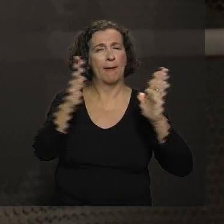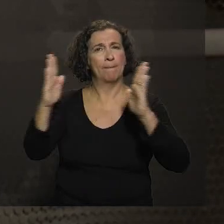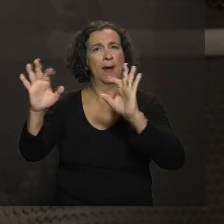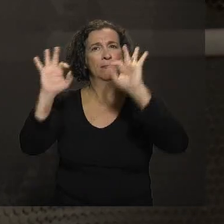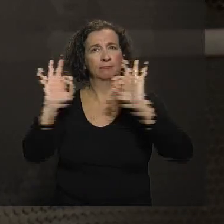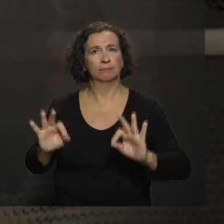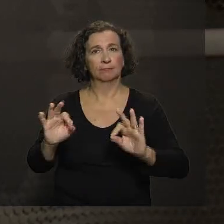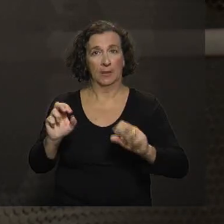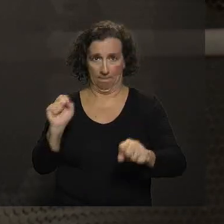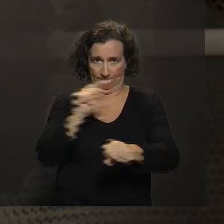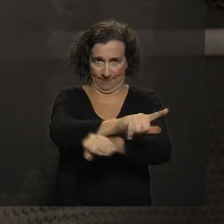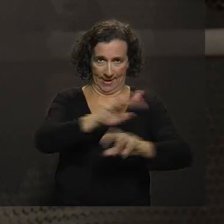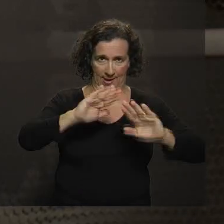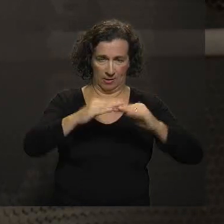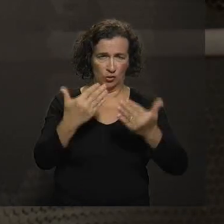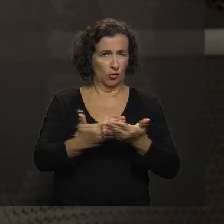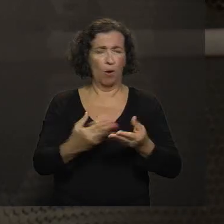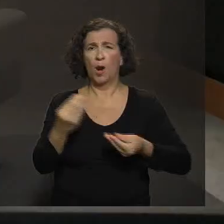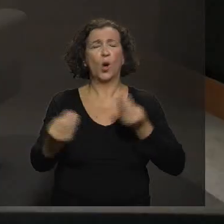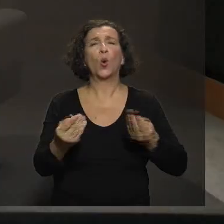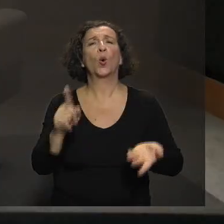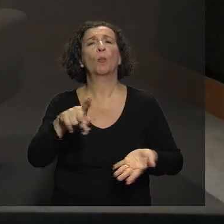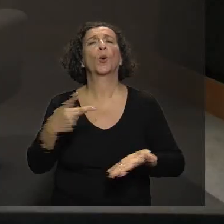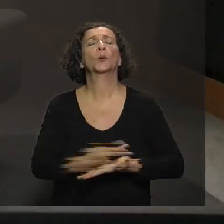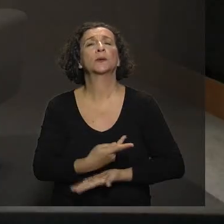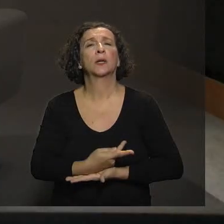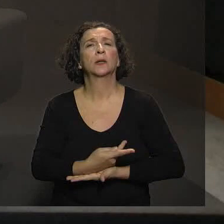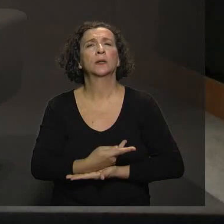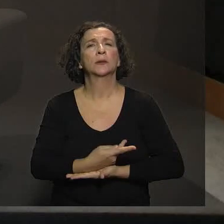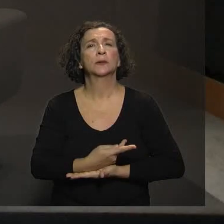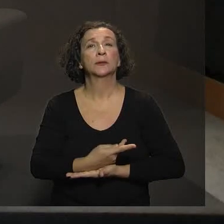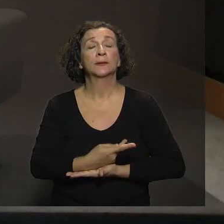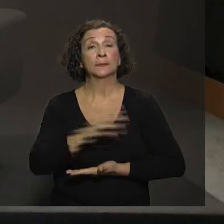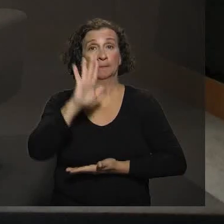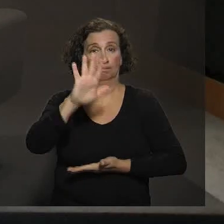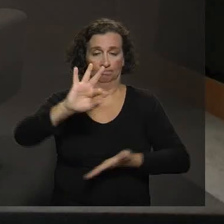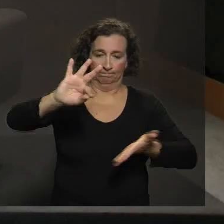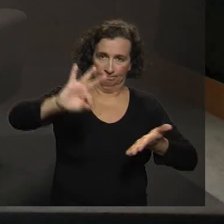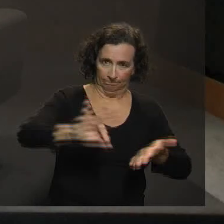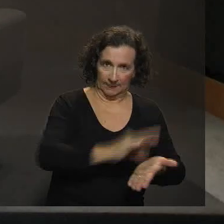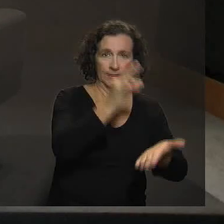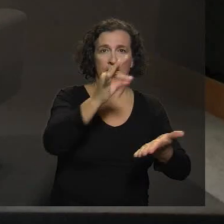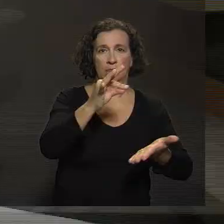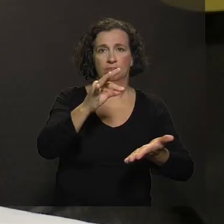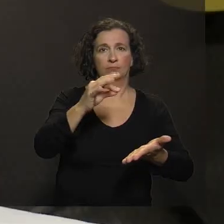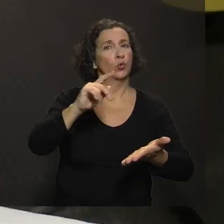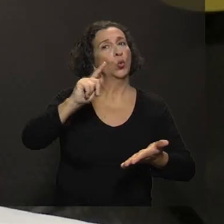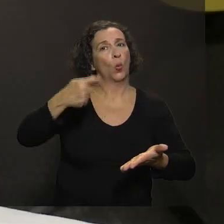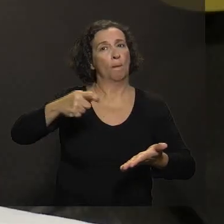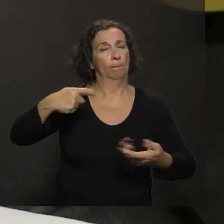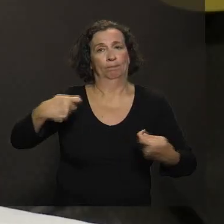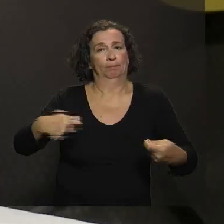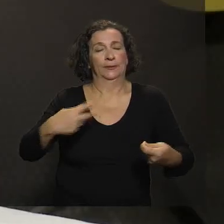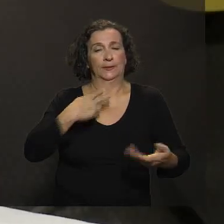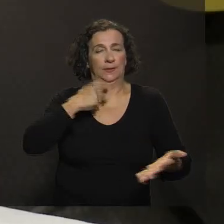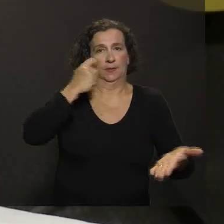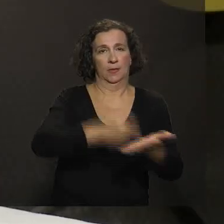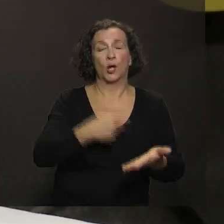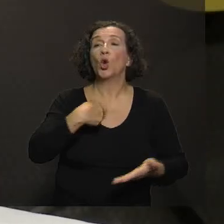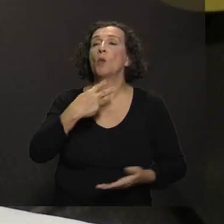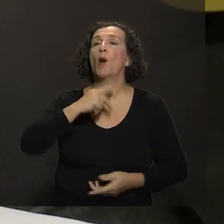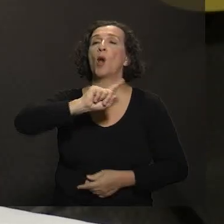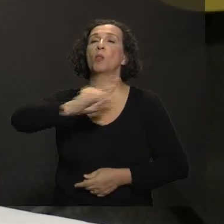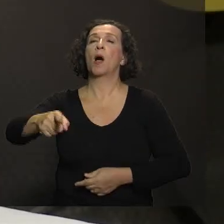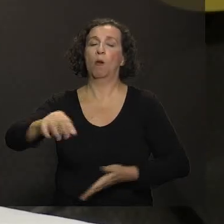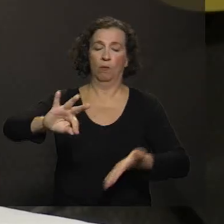ingressar na escola? Como é que é essa relação? Para fazer a matrícula não é obrigatório. A gente não pode impedir de fazer